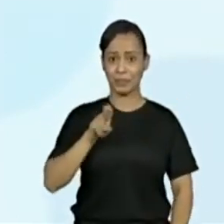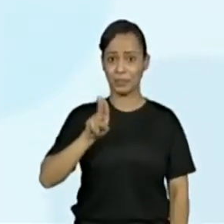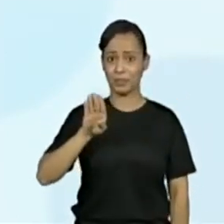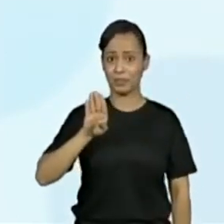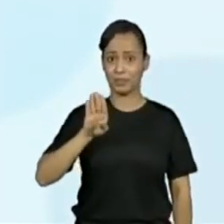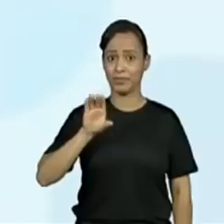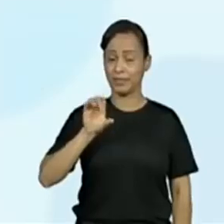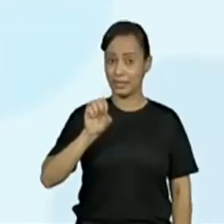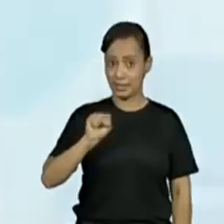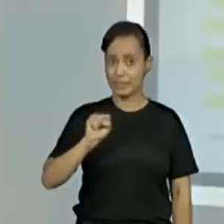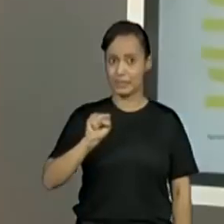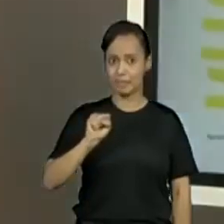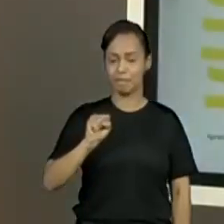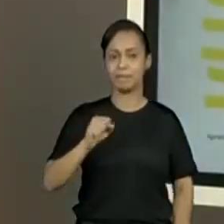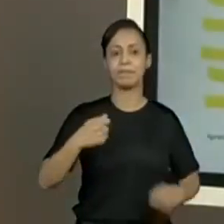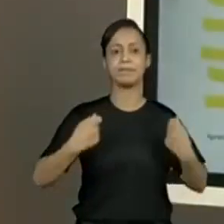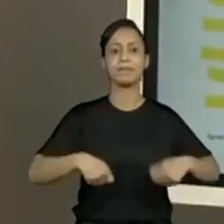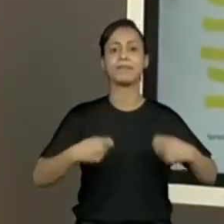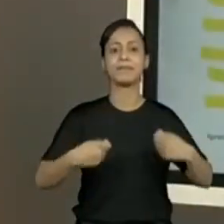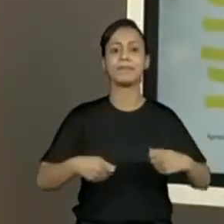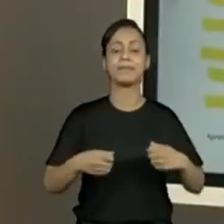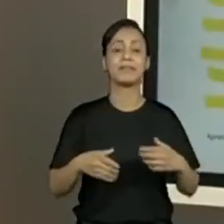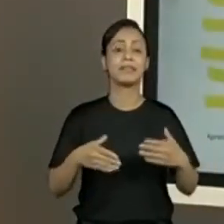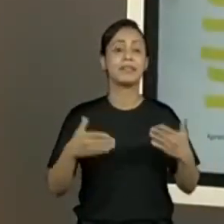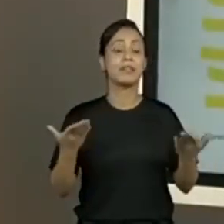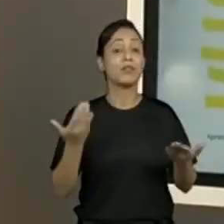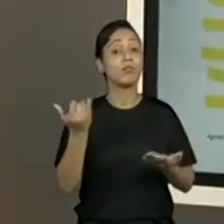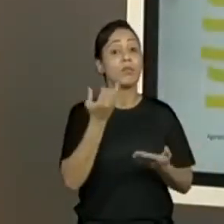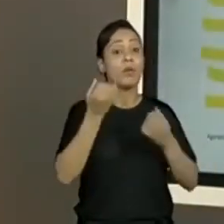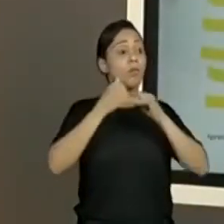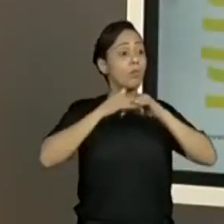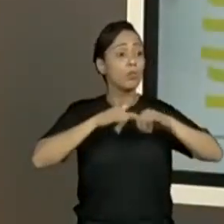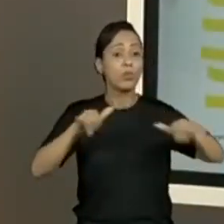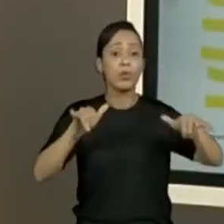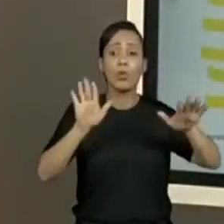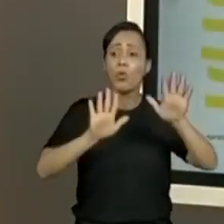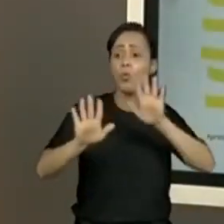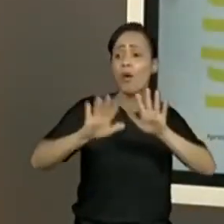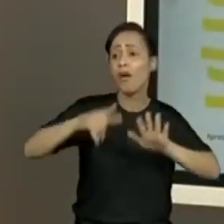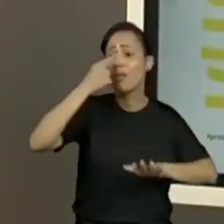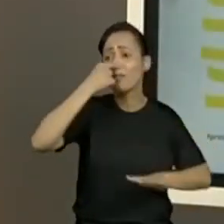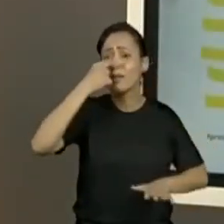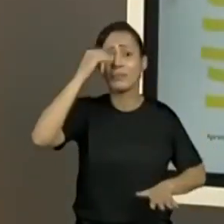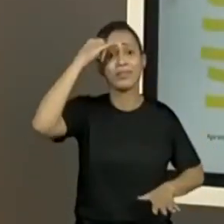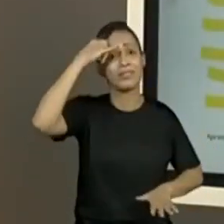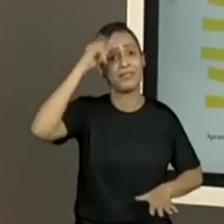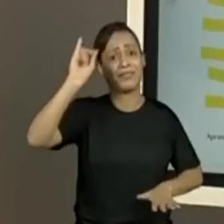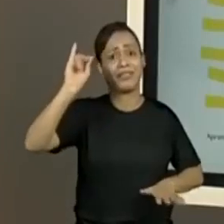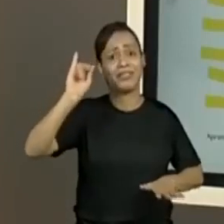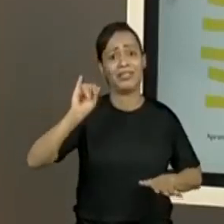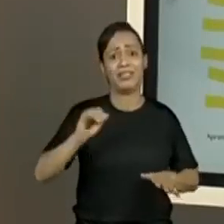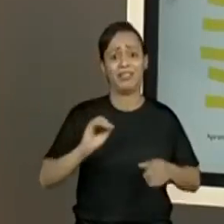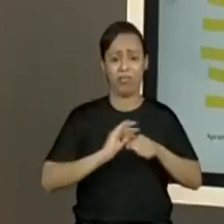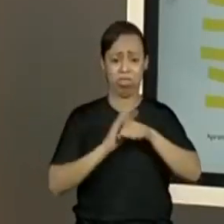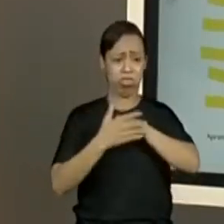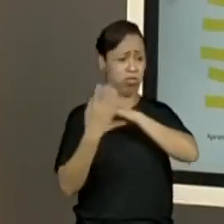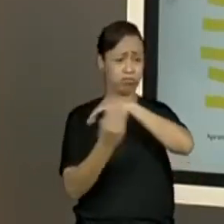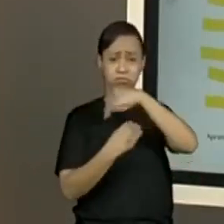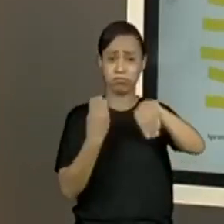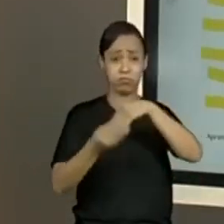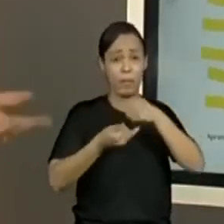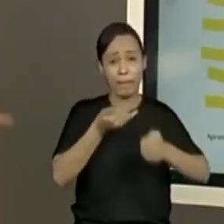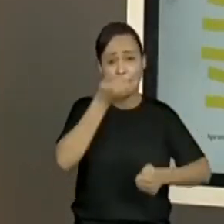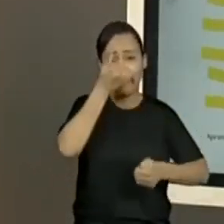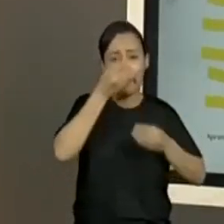objetivo, que é deixar as pessoas de uma certa forma com saúde e não tem uma gripe no momento de pandemia com Covid, tendo